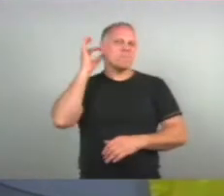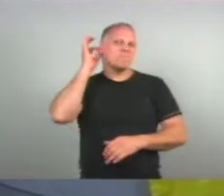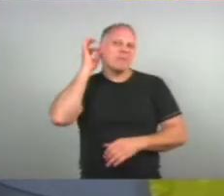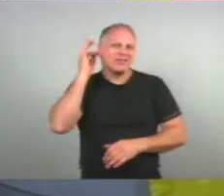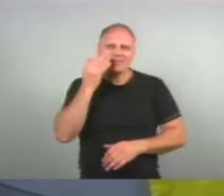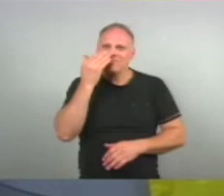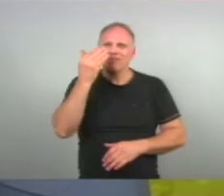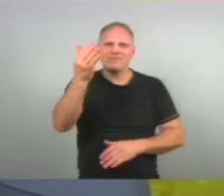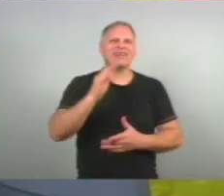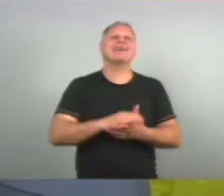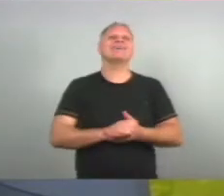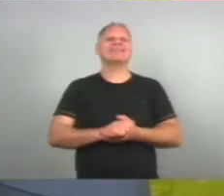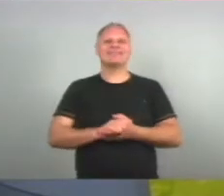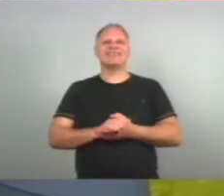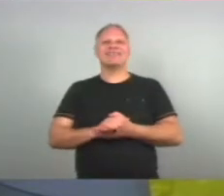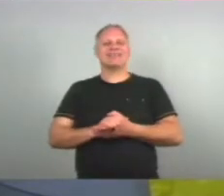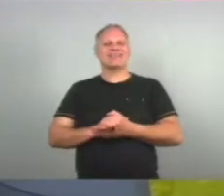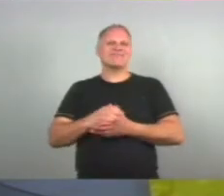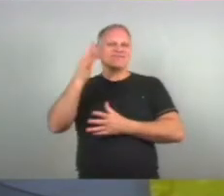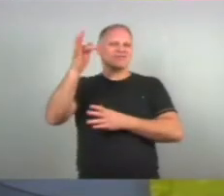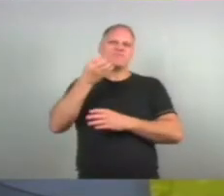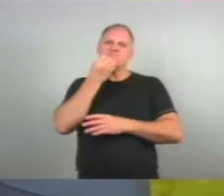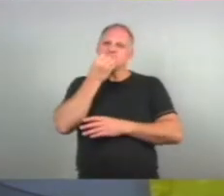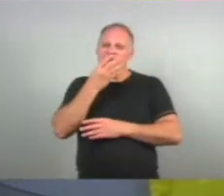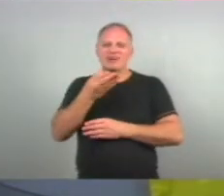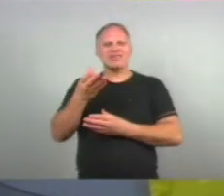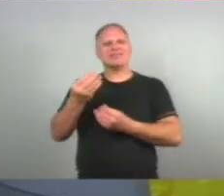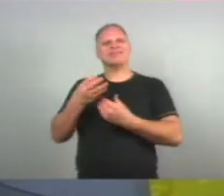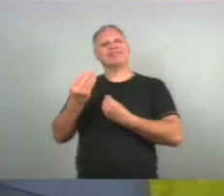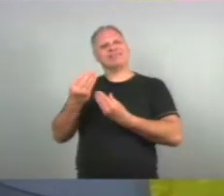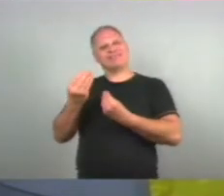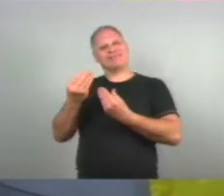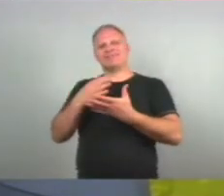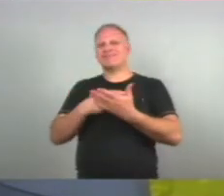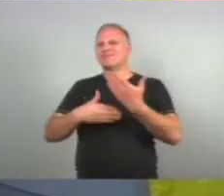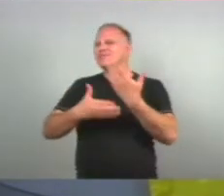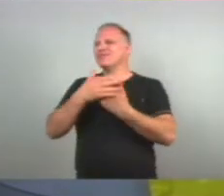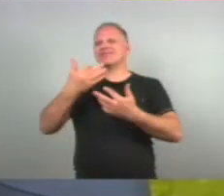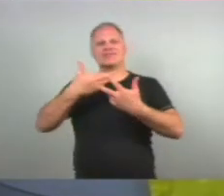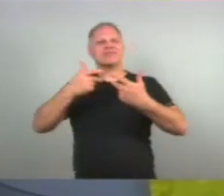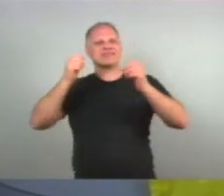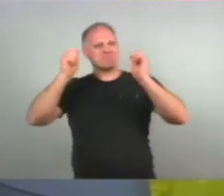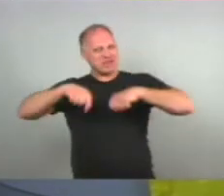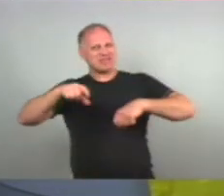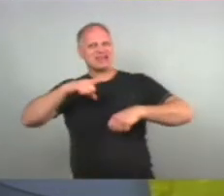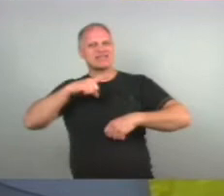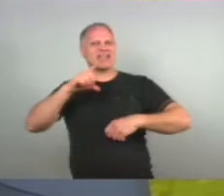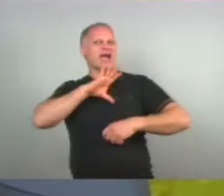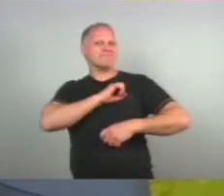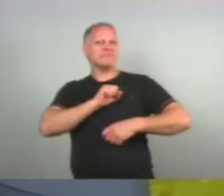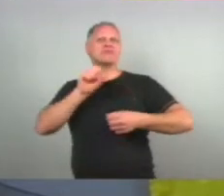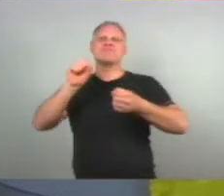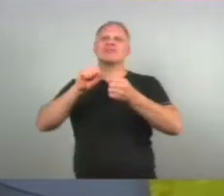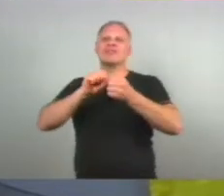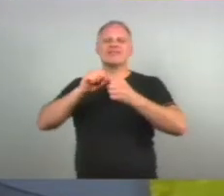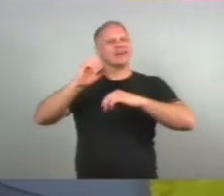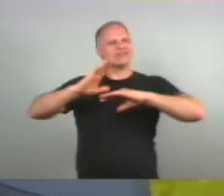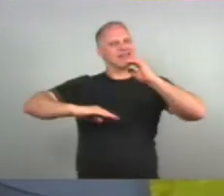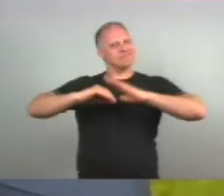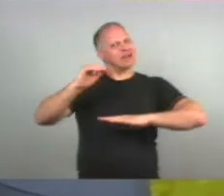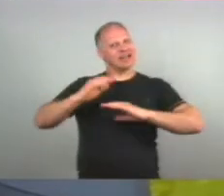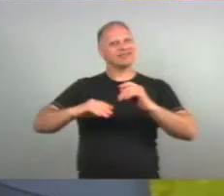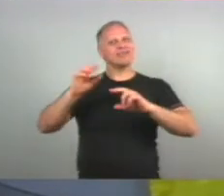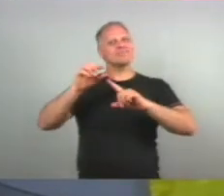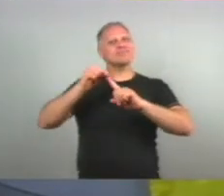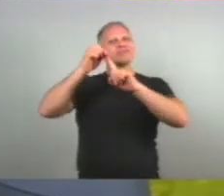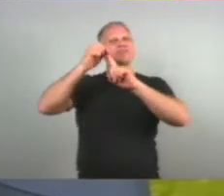frente Tá escolhendo A profissão Por vocação A gente vê Que tu tem paixão E amor Pelo que tu faz E principalmente